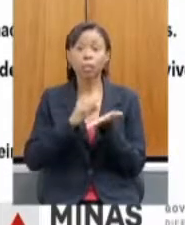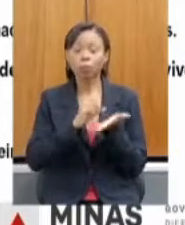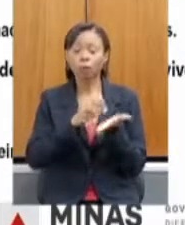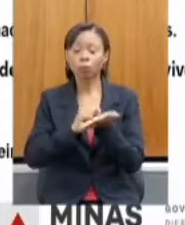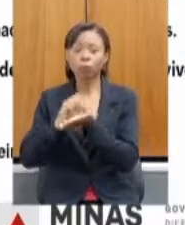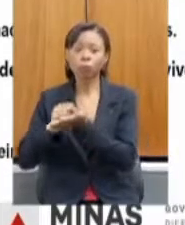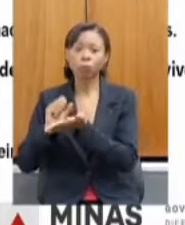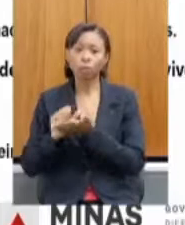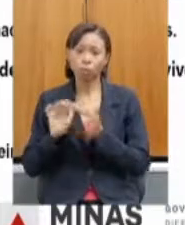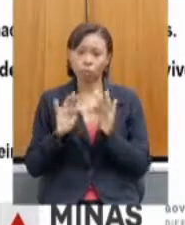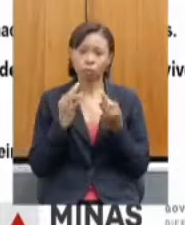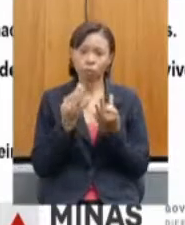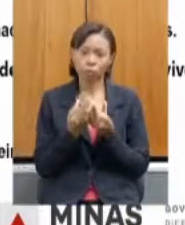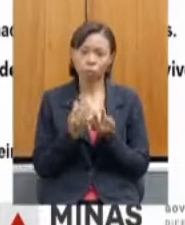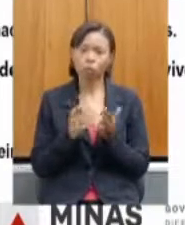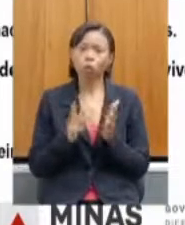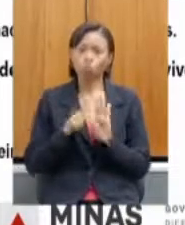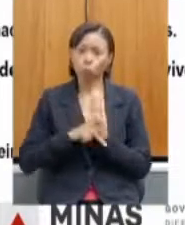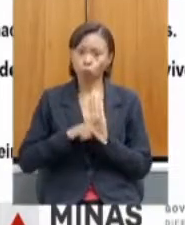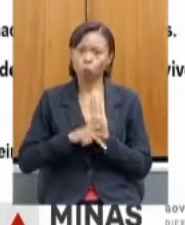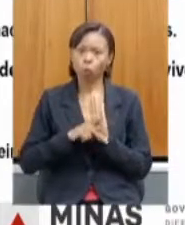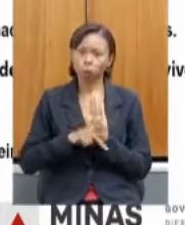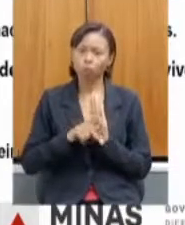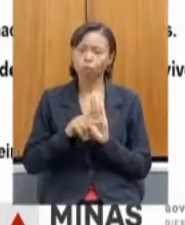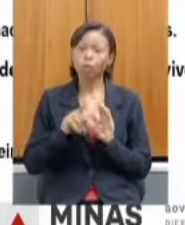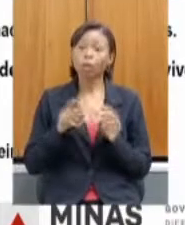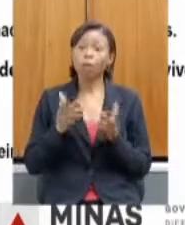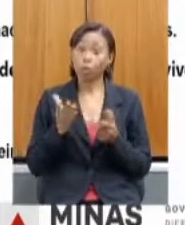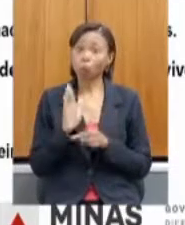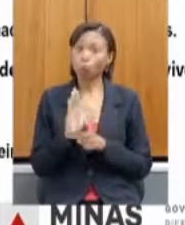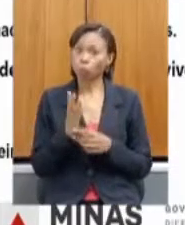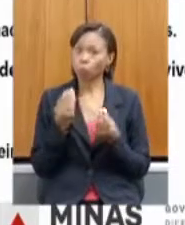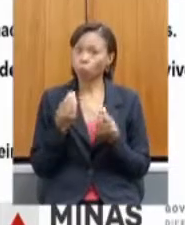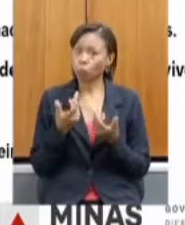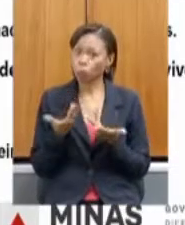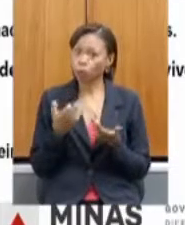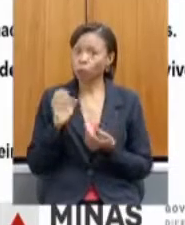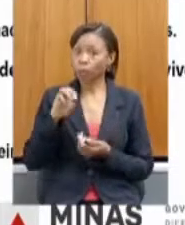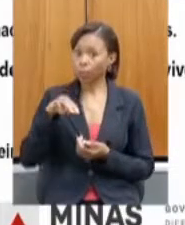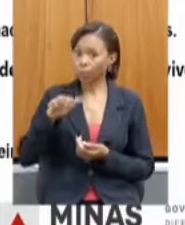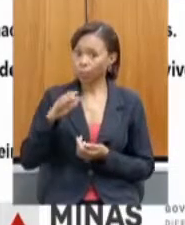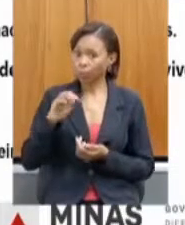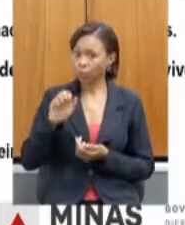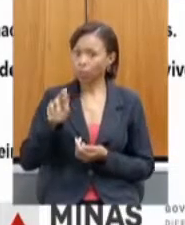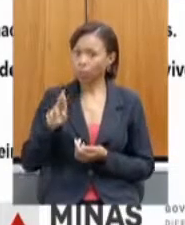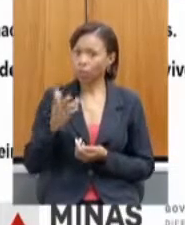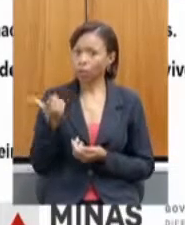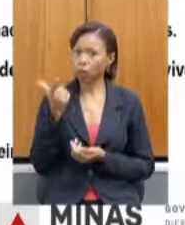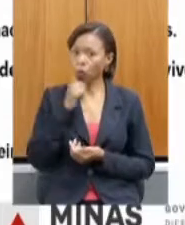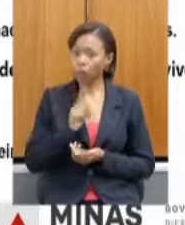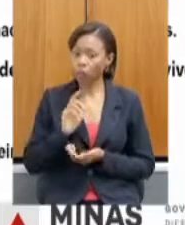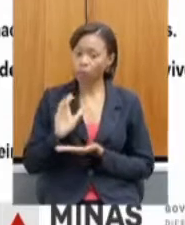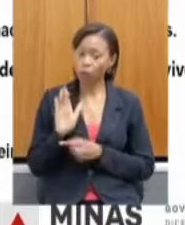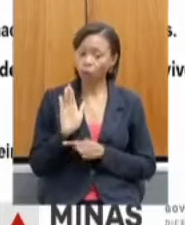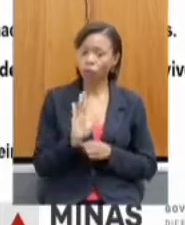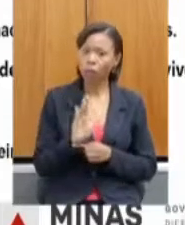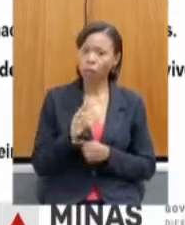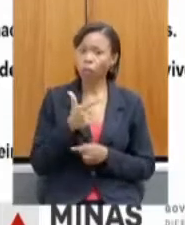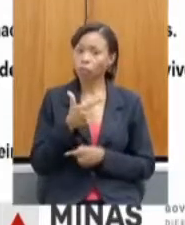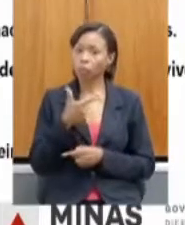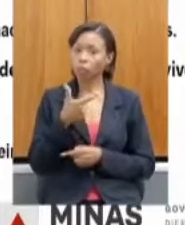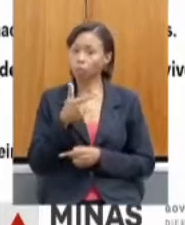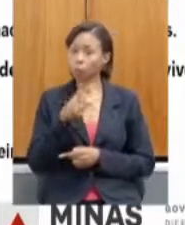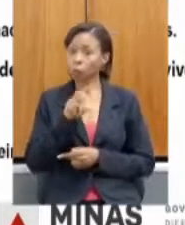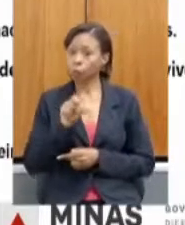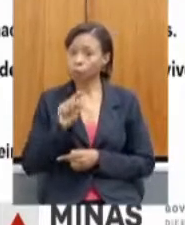no programa Demerto e isso ajudou muito de forma que a IMATER já conseguiu atender cerca de 250 mil famílias.